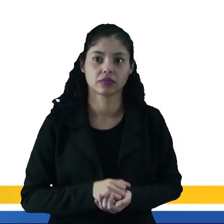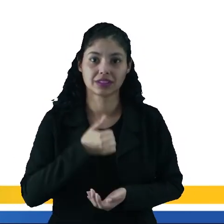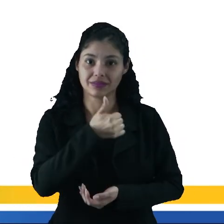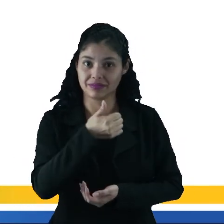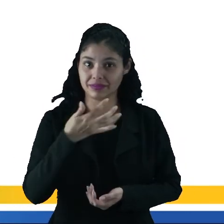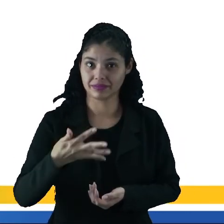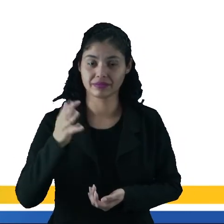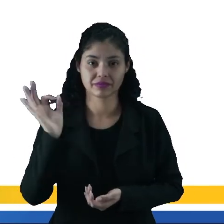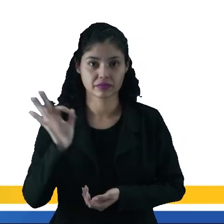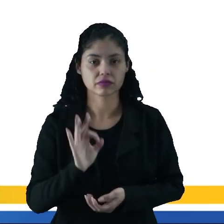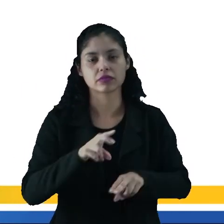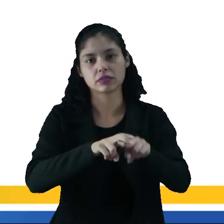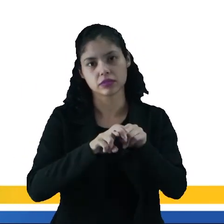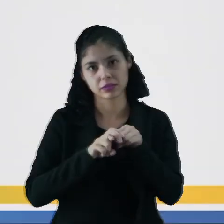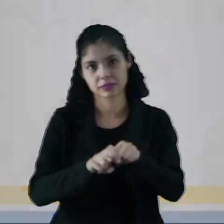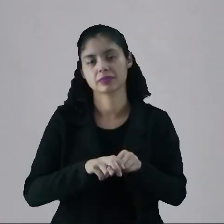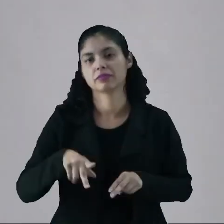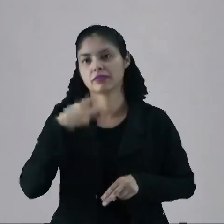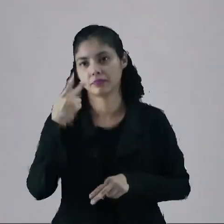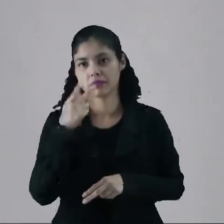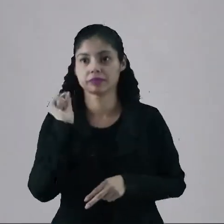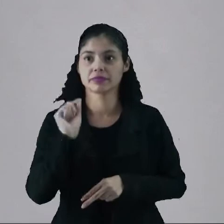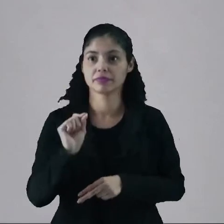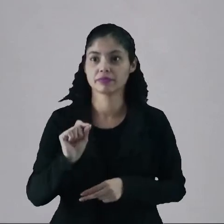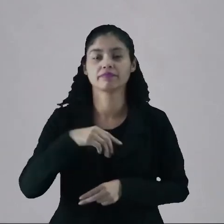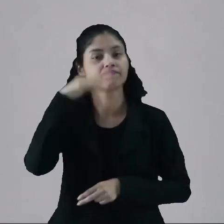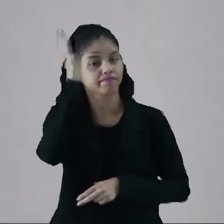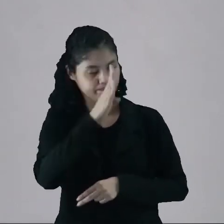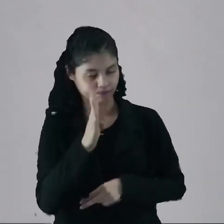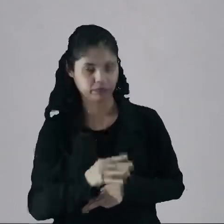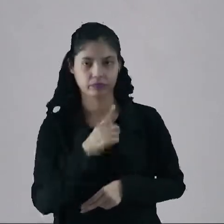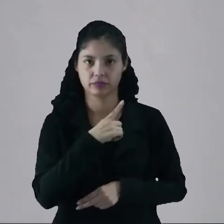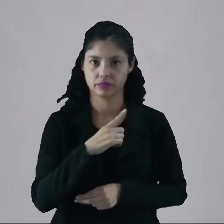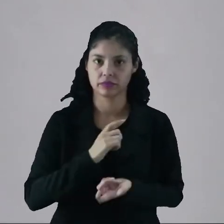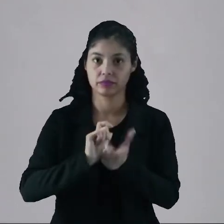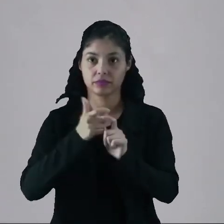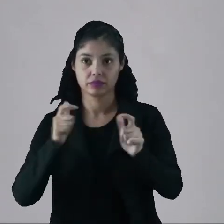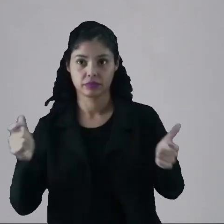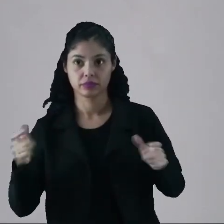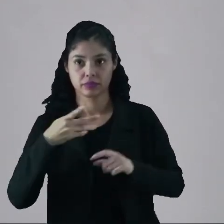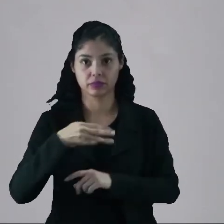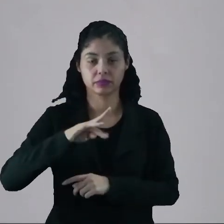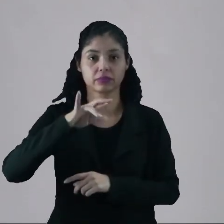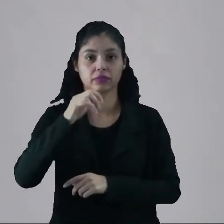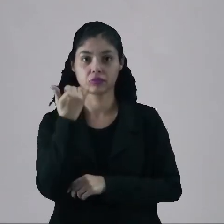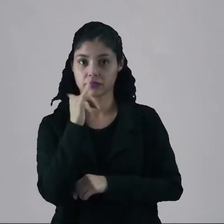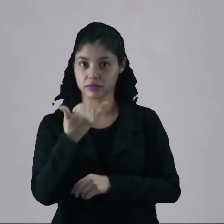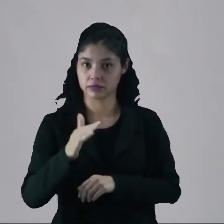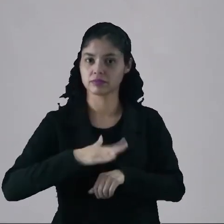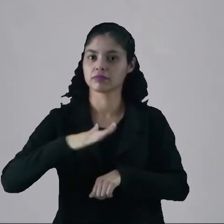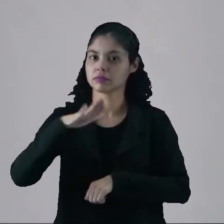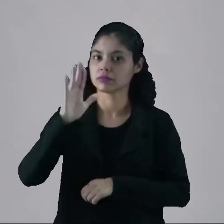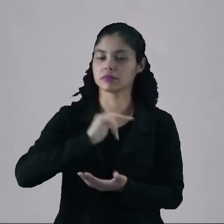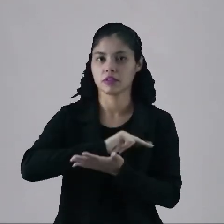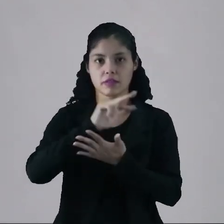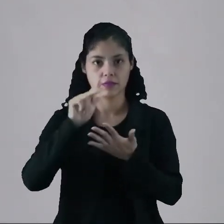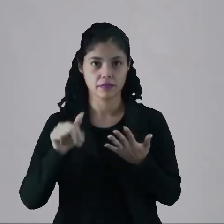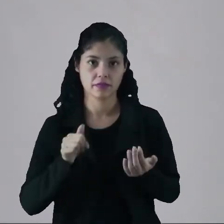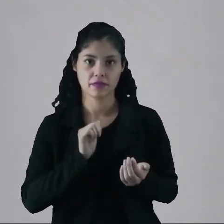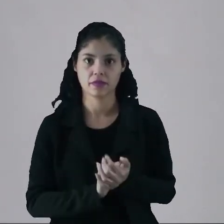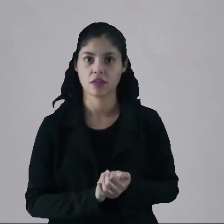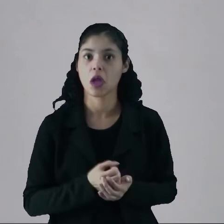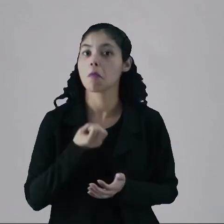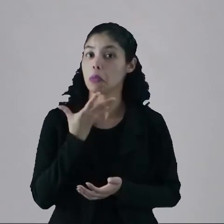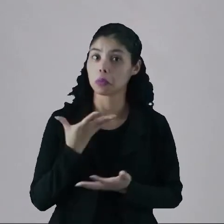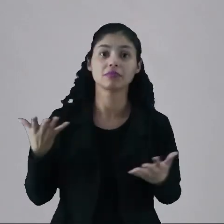14%. Por isso dizemos que o Brasil tem uma matriz energética bastante diversificada.